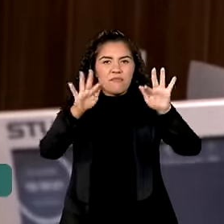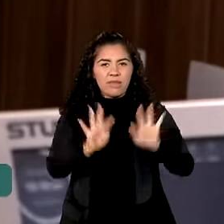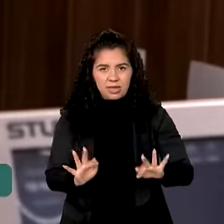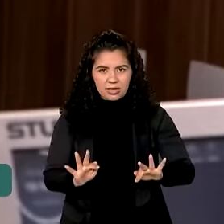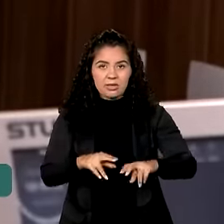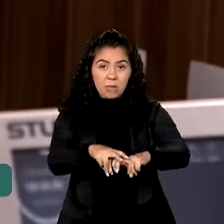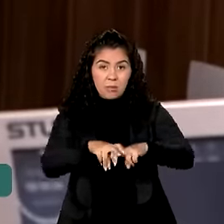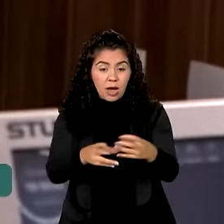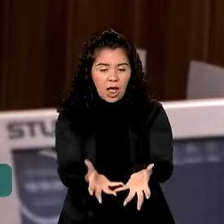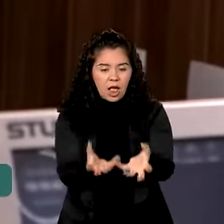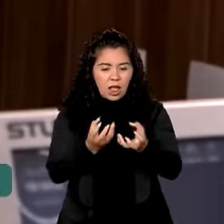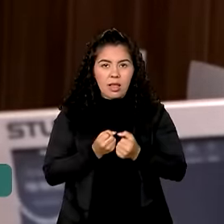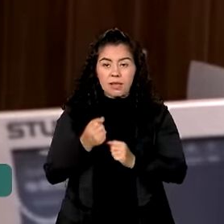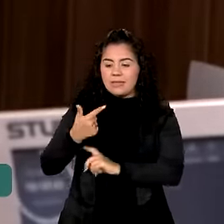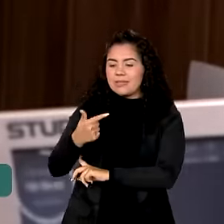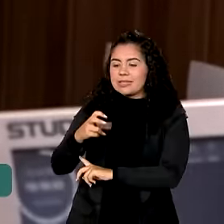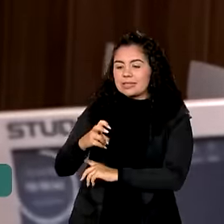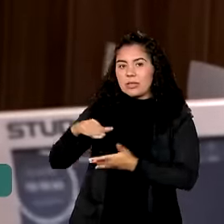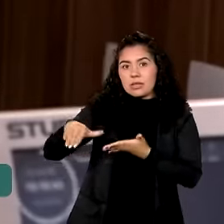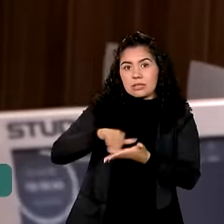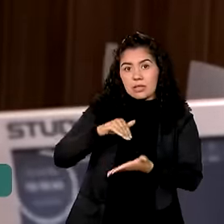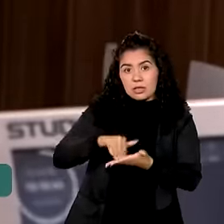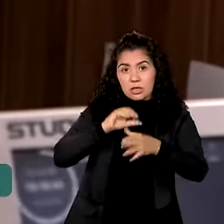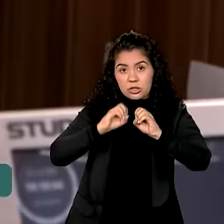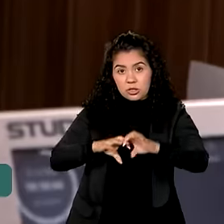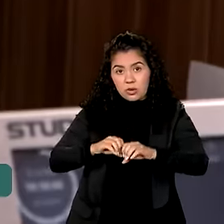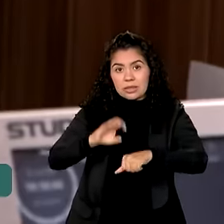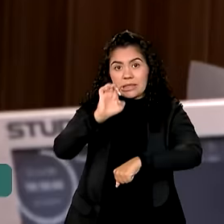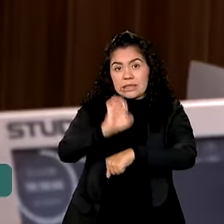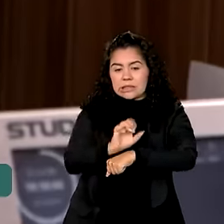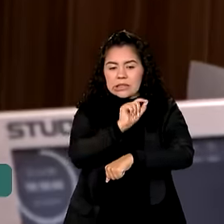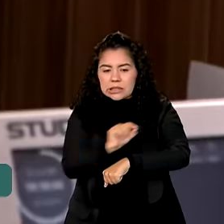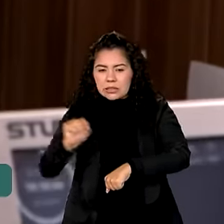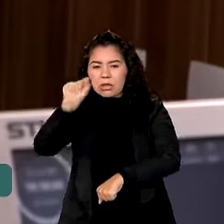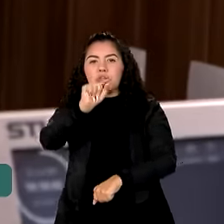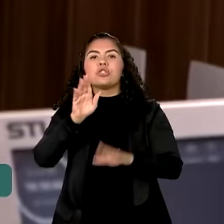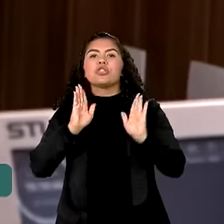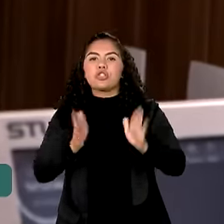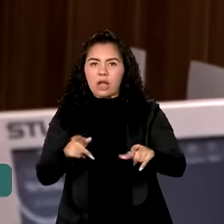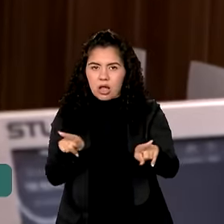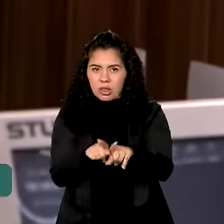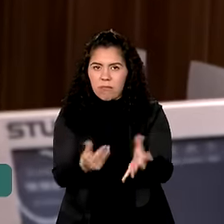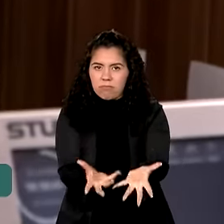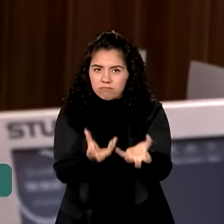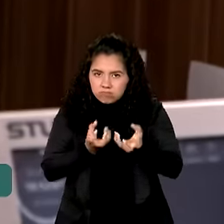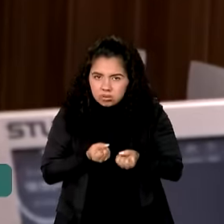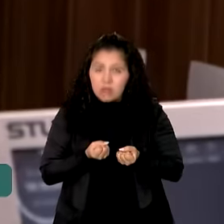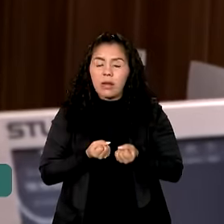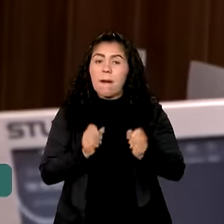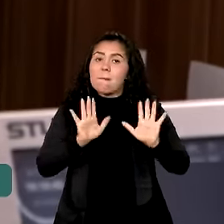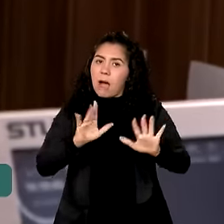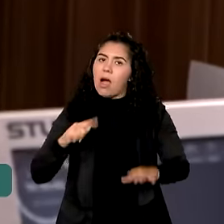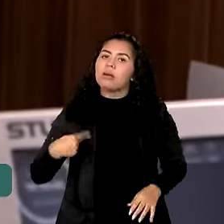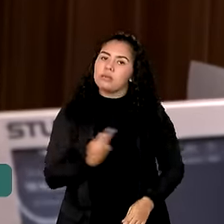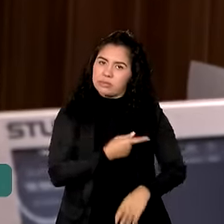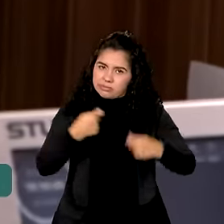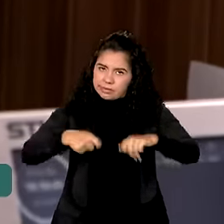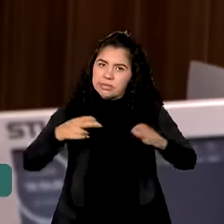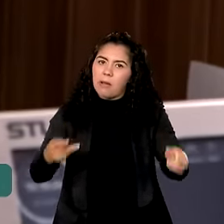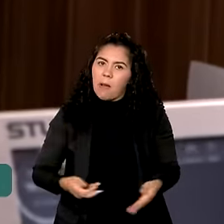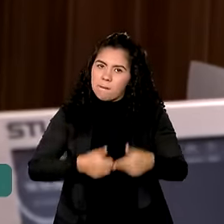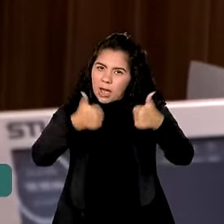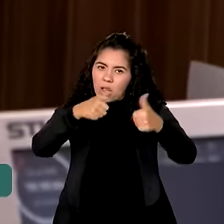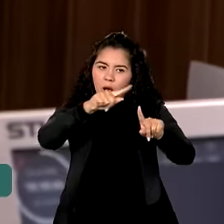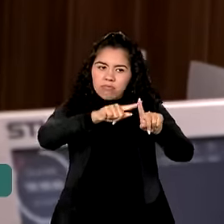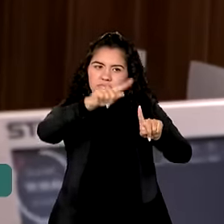adesão. 25 secretarias estaduais também já fizeram adesão, mas nós precisamos melhorar esse